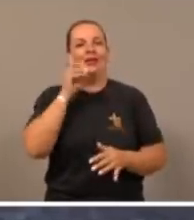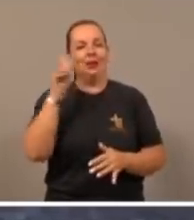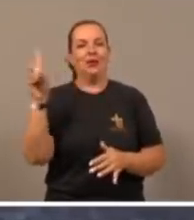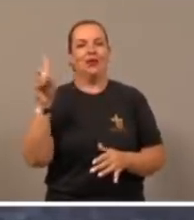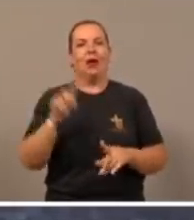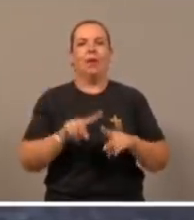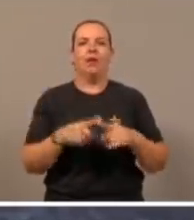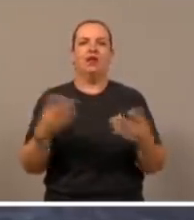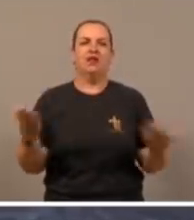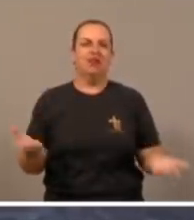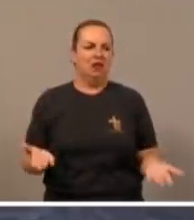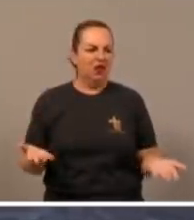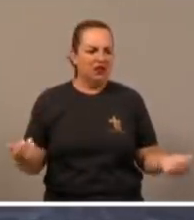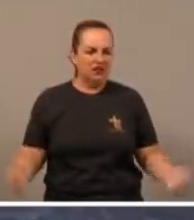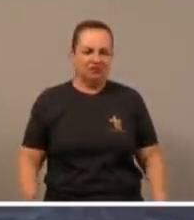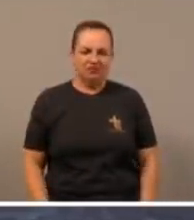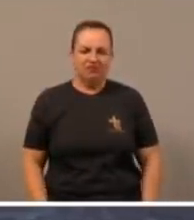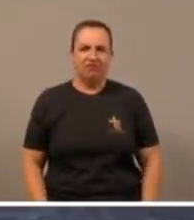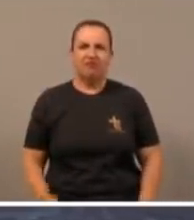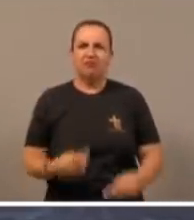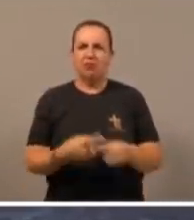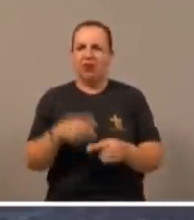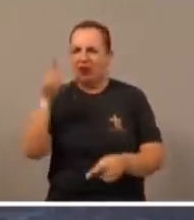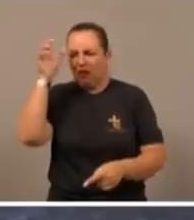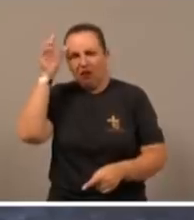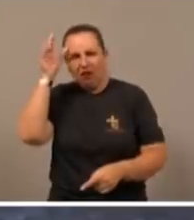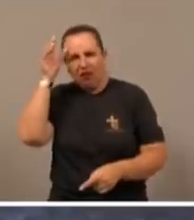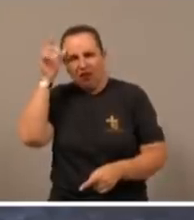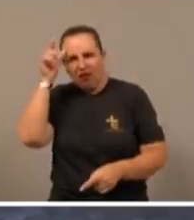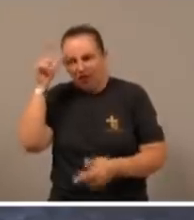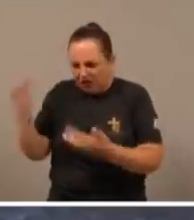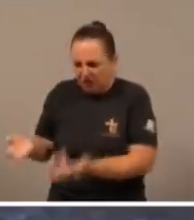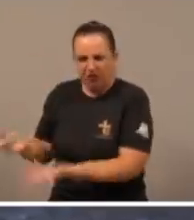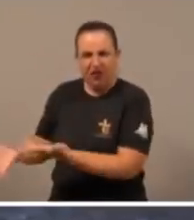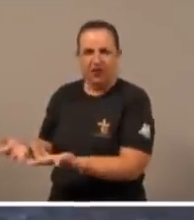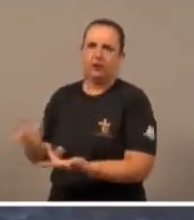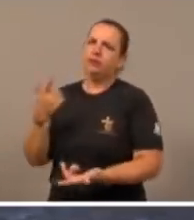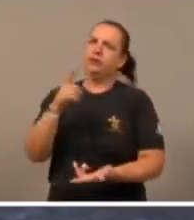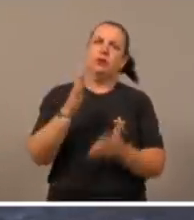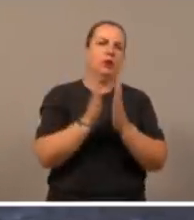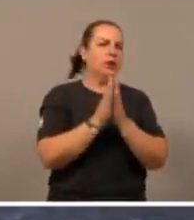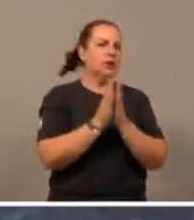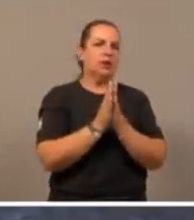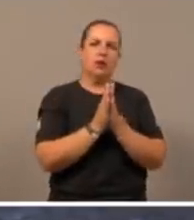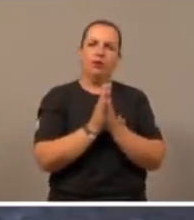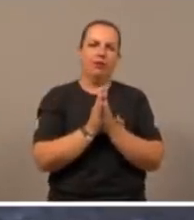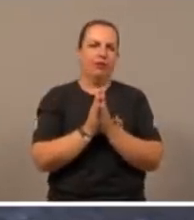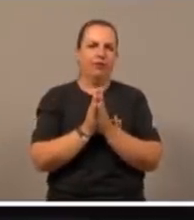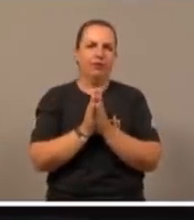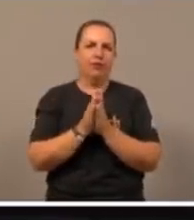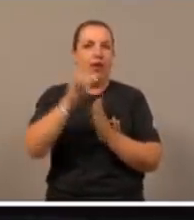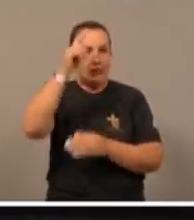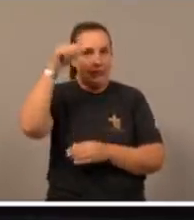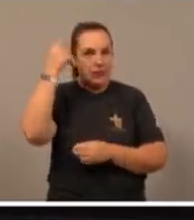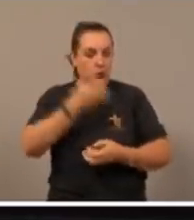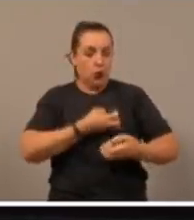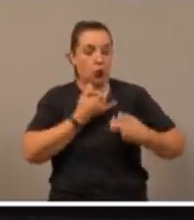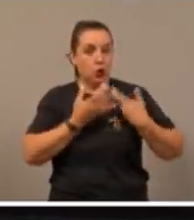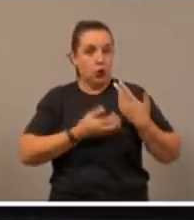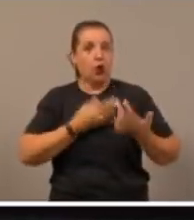mas aí já é tarde, porque no inferno não se reza mais, isso Santo Agostinho deixou muito claro,